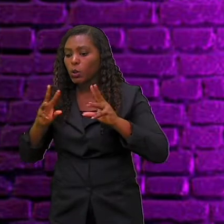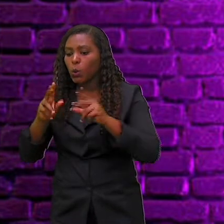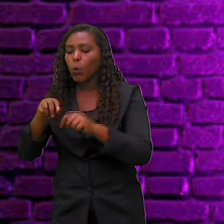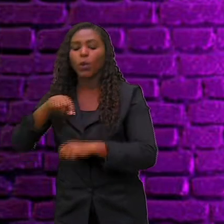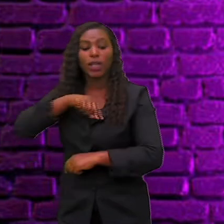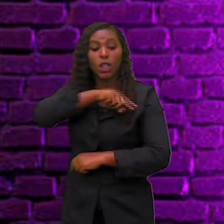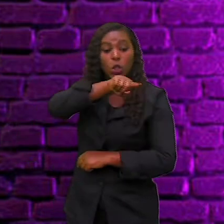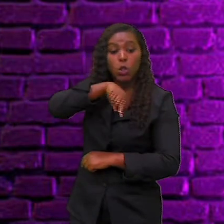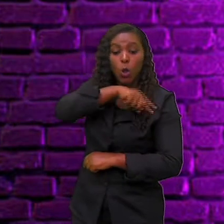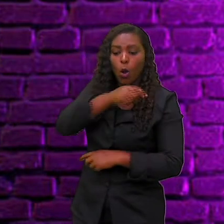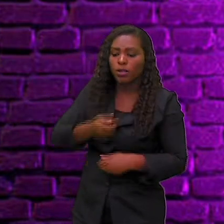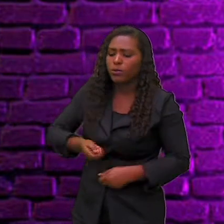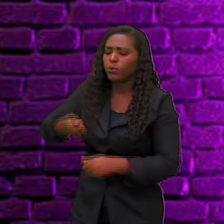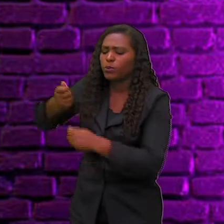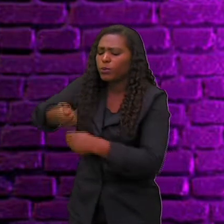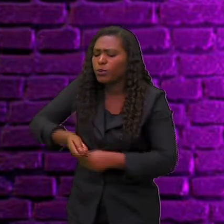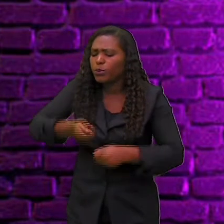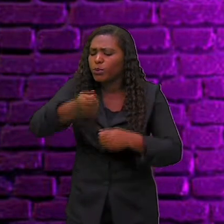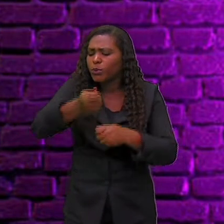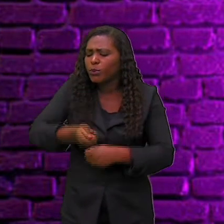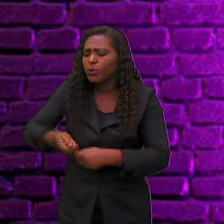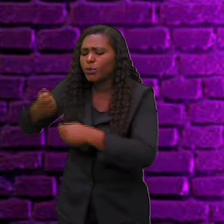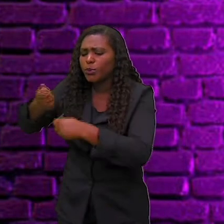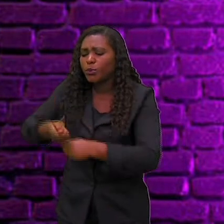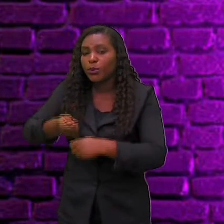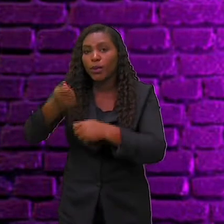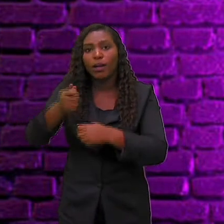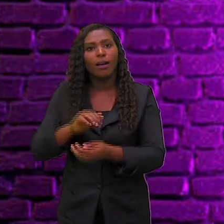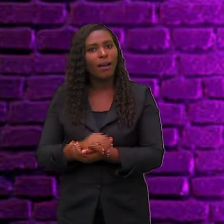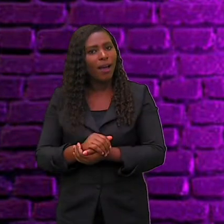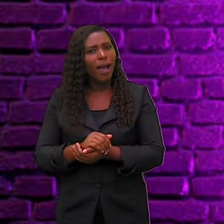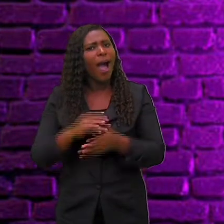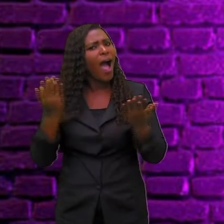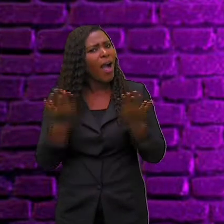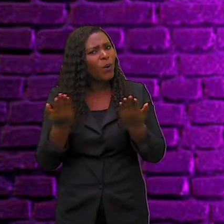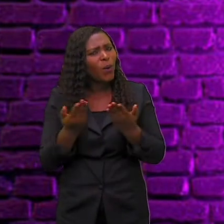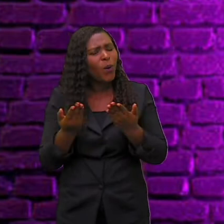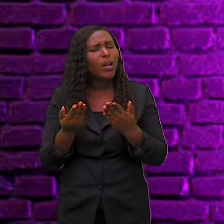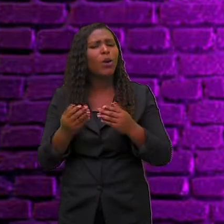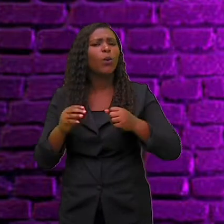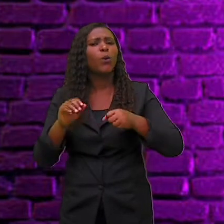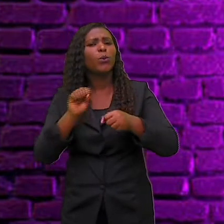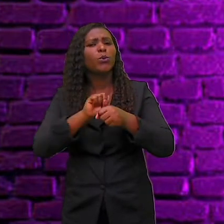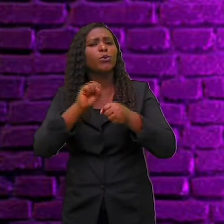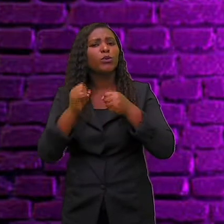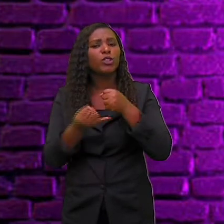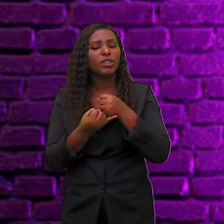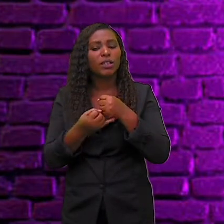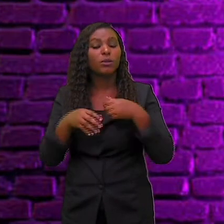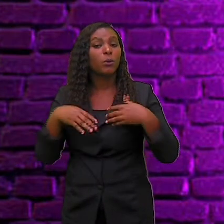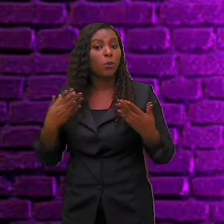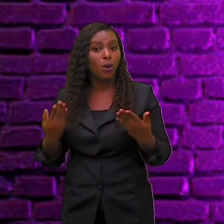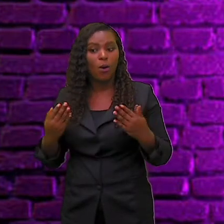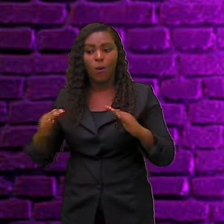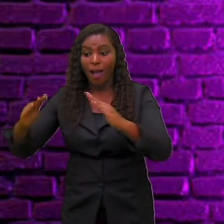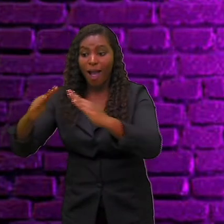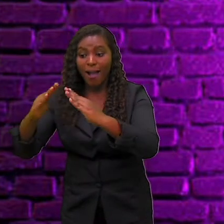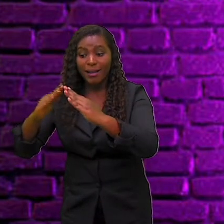nosso sujeito agora, pessoal? A casa toda. Acrescentou alguma coisa?